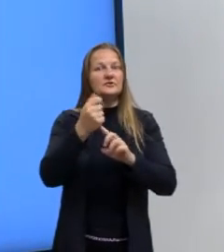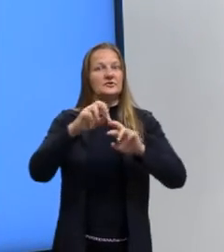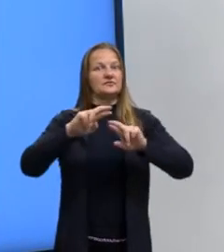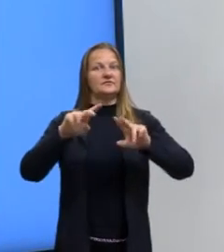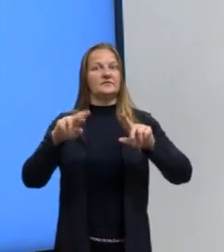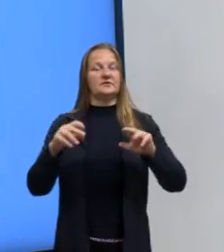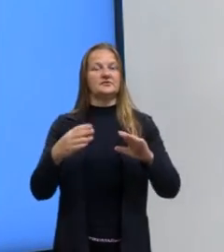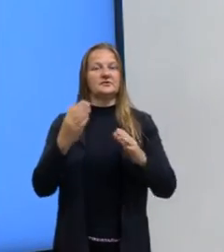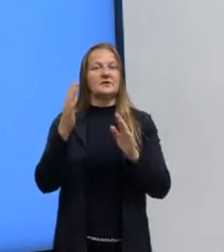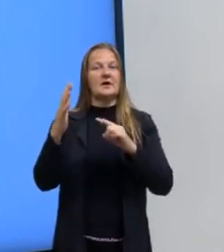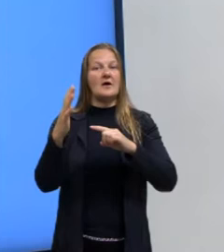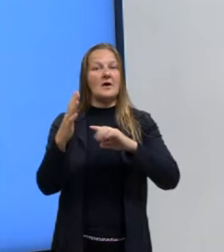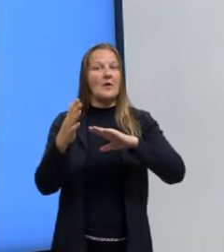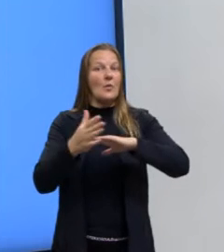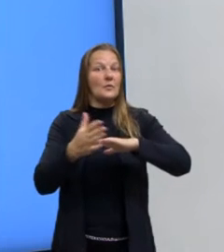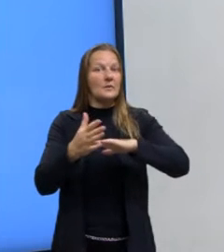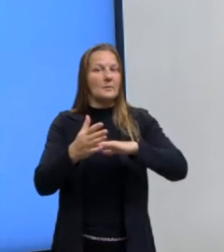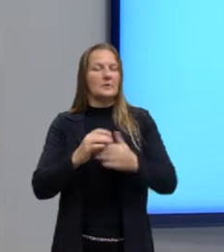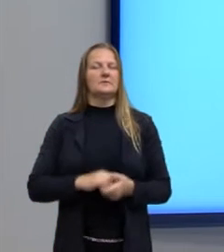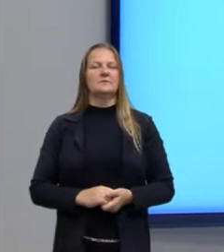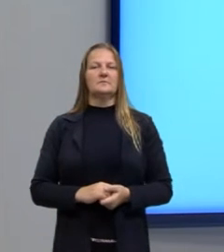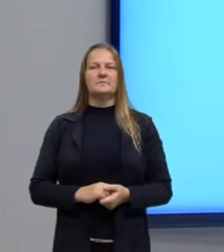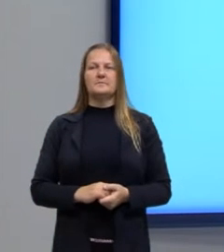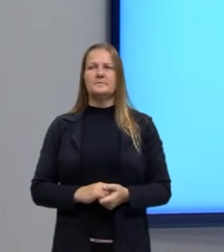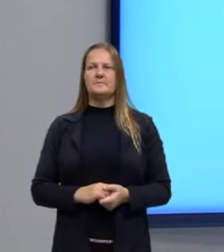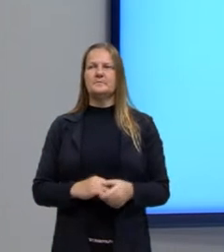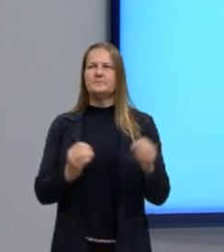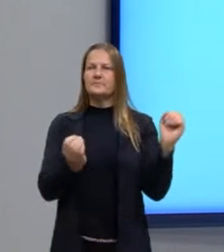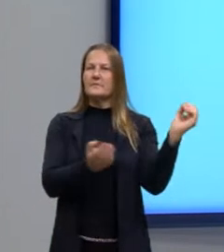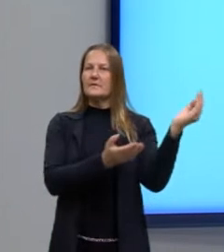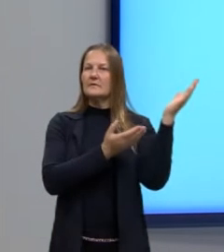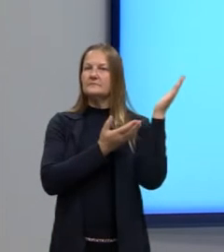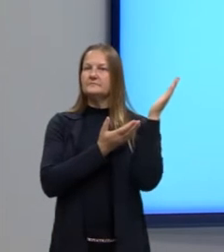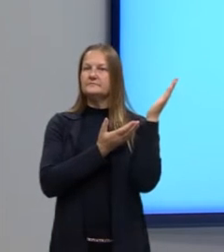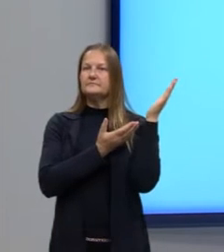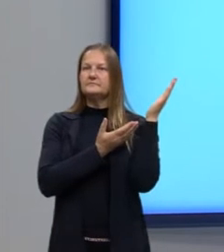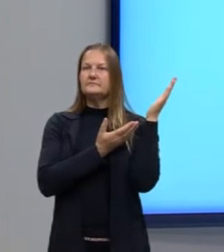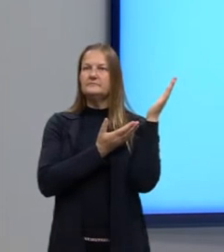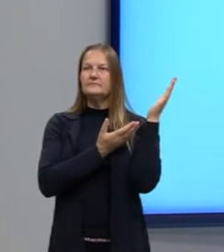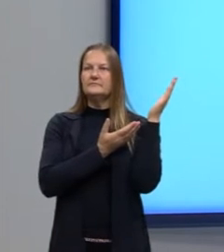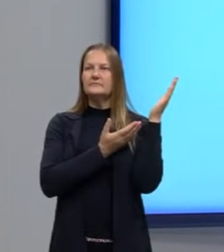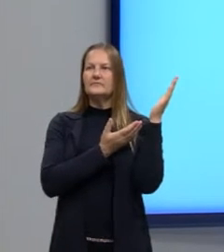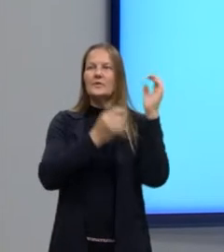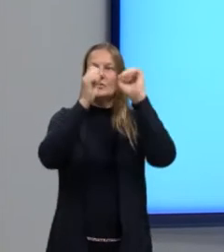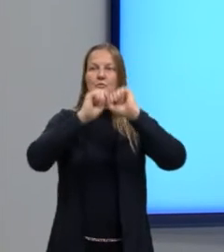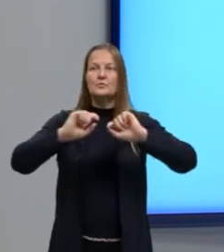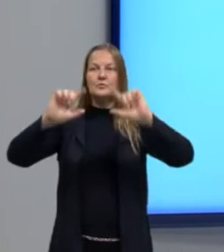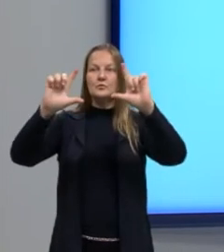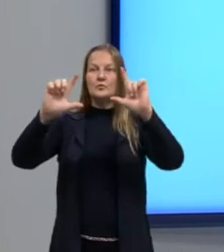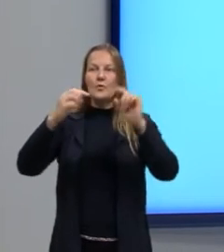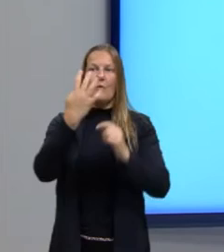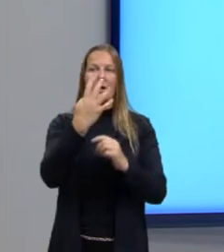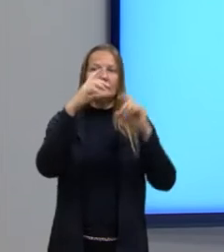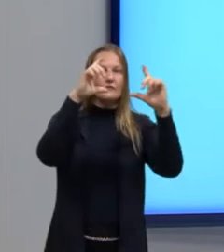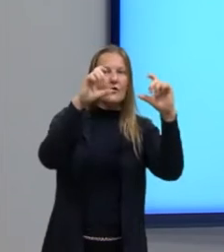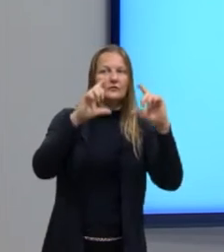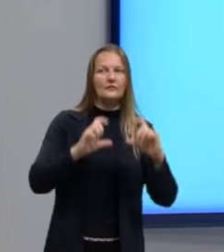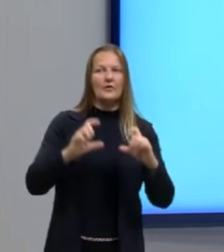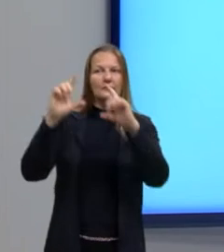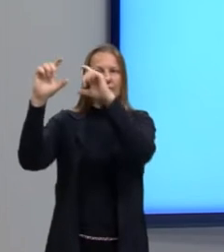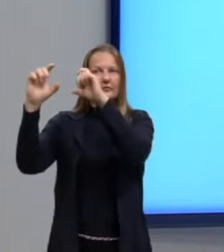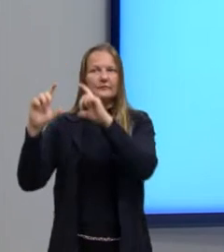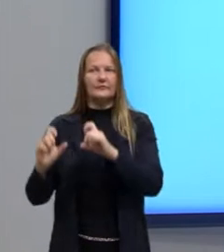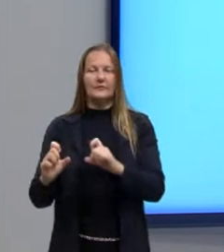chamamos de arte contemporânea. Bueno, vamos lá. Nós temos aqui em um slide quatro imagens, e essas